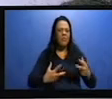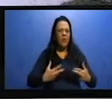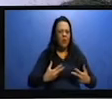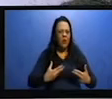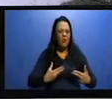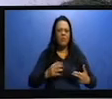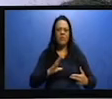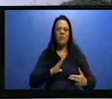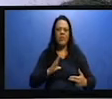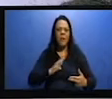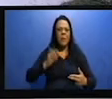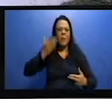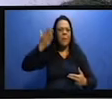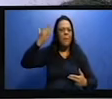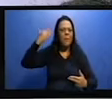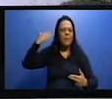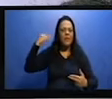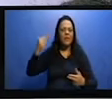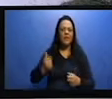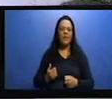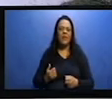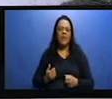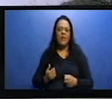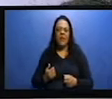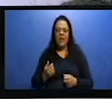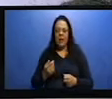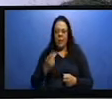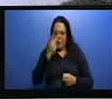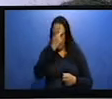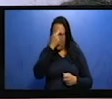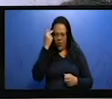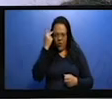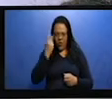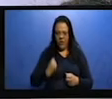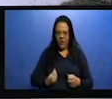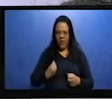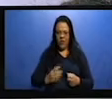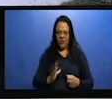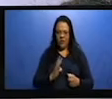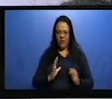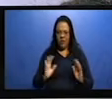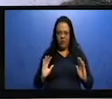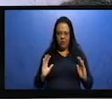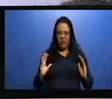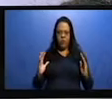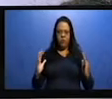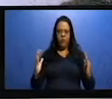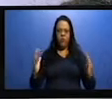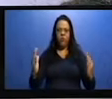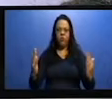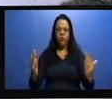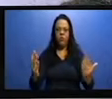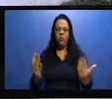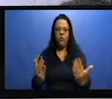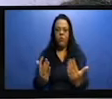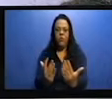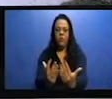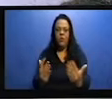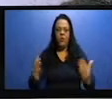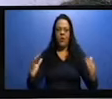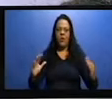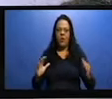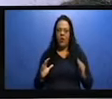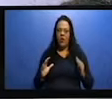Muitas pessoas vivem nessas cidades cercadas também por muros, como na Idade Média. São aí os condomínios fechados, nós temos uma